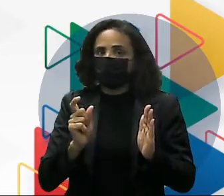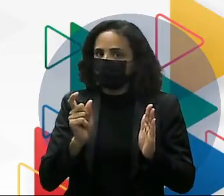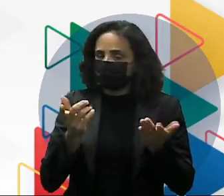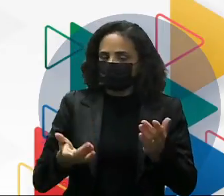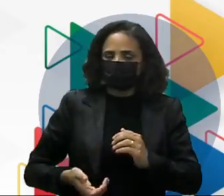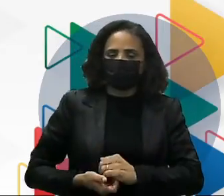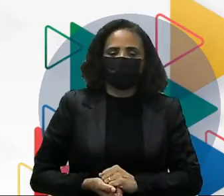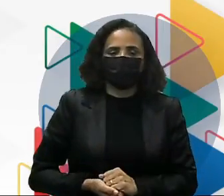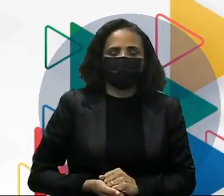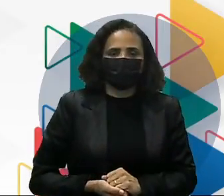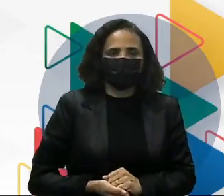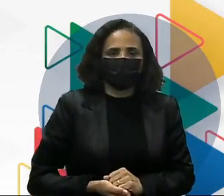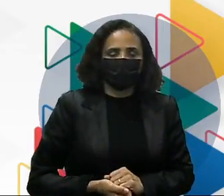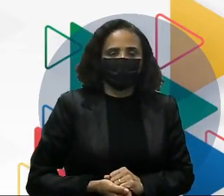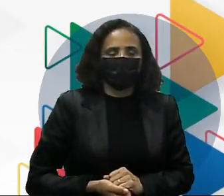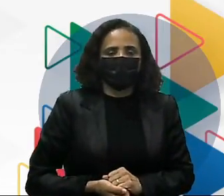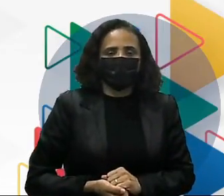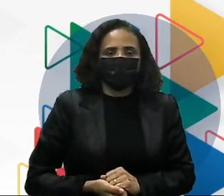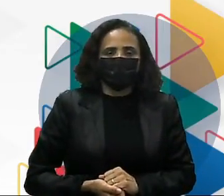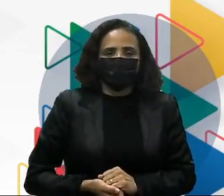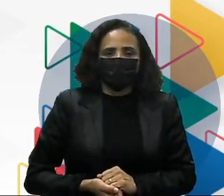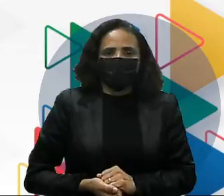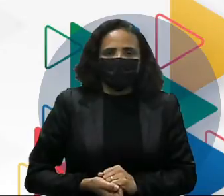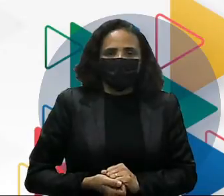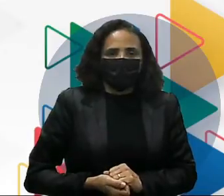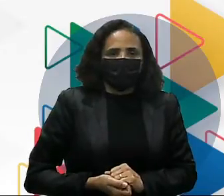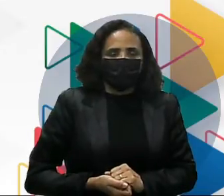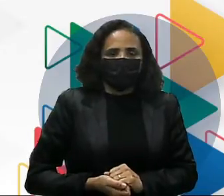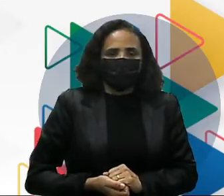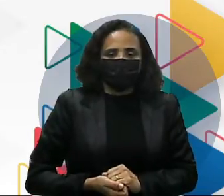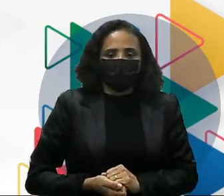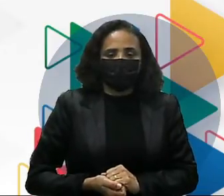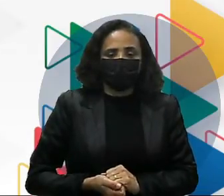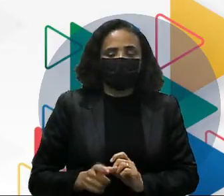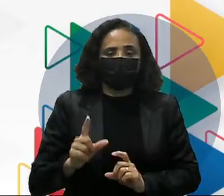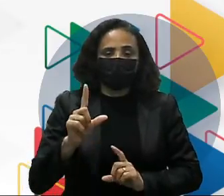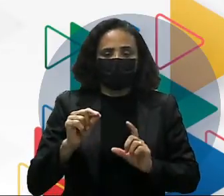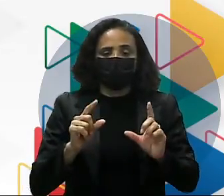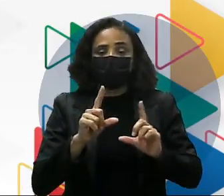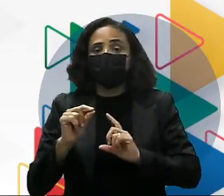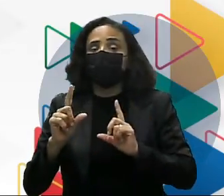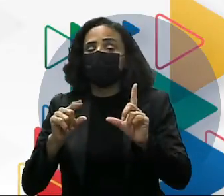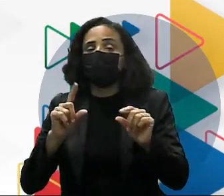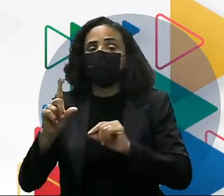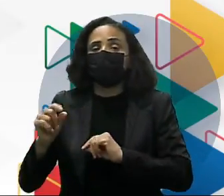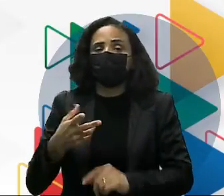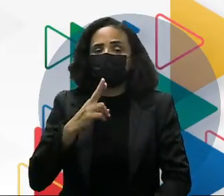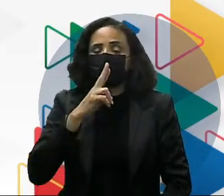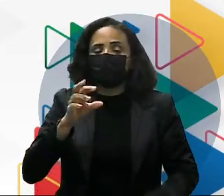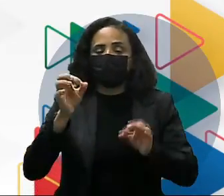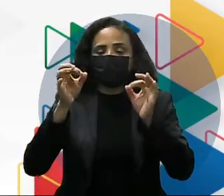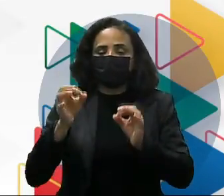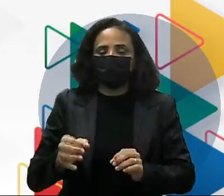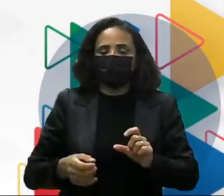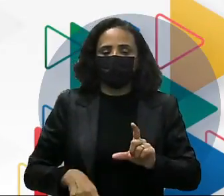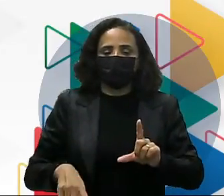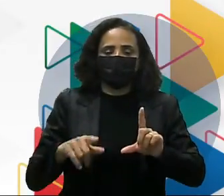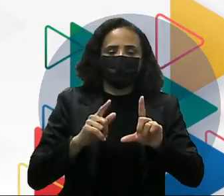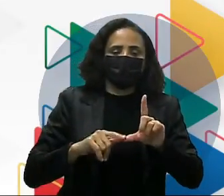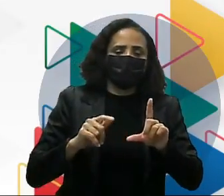The correct option is... A opção correta é... Letter A,